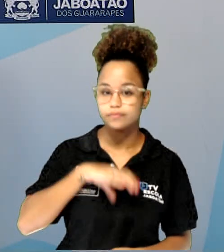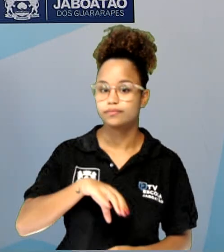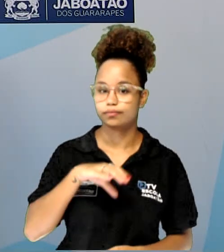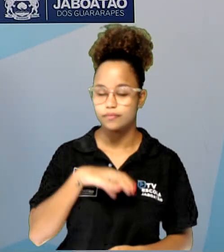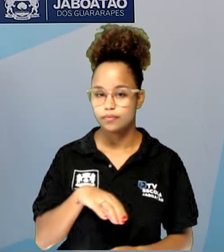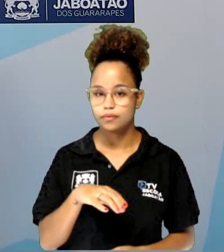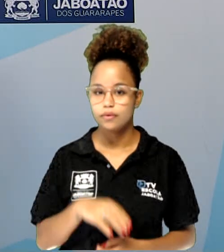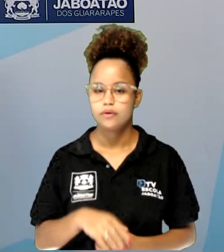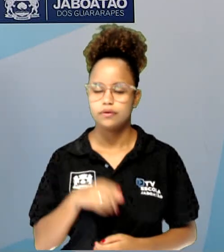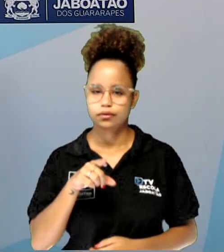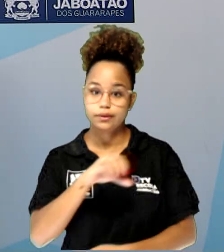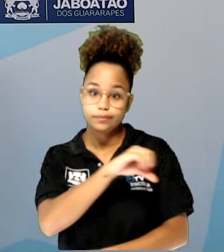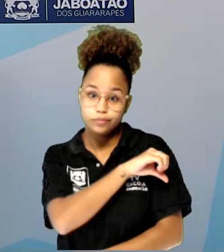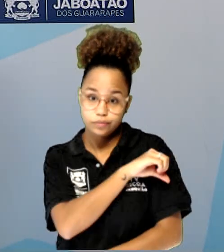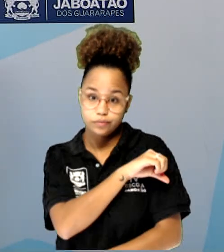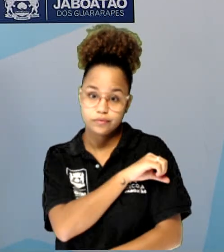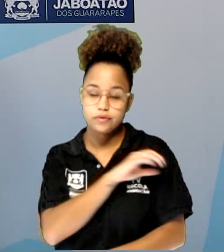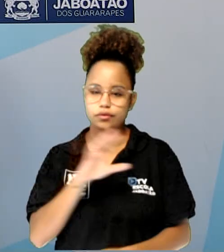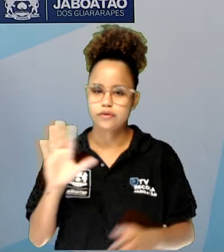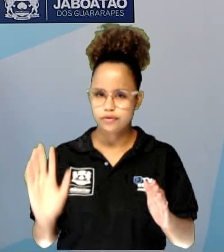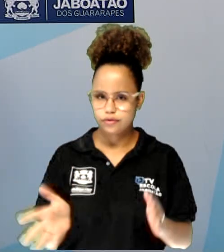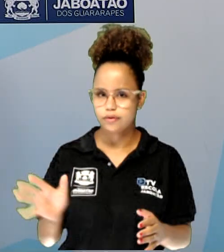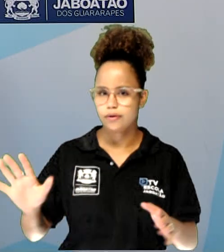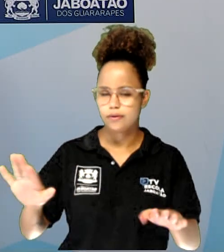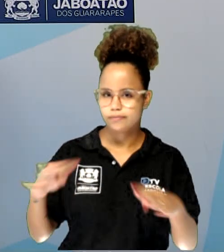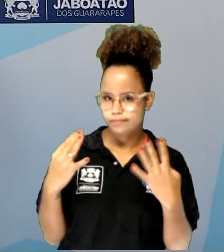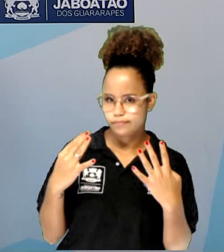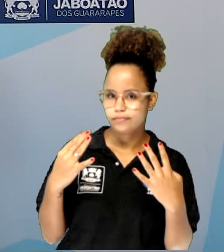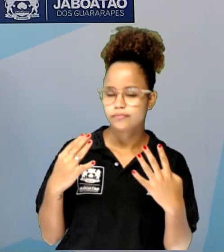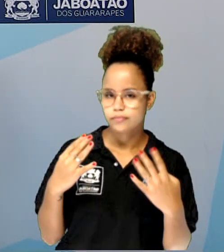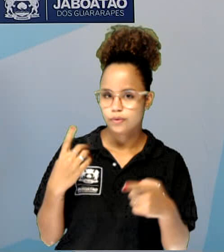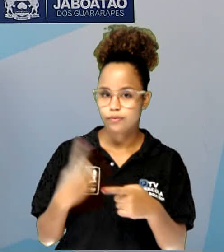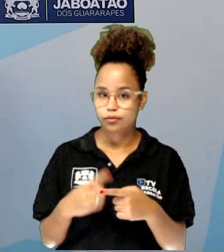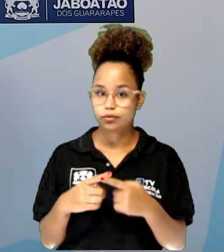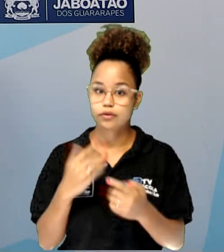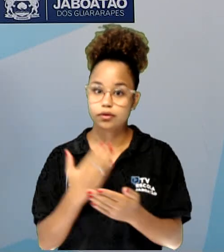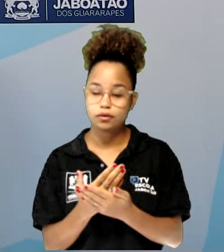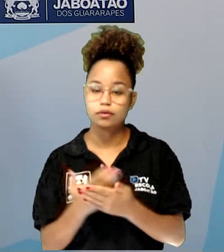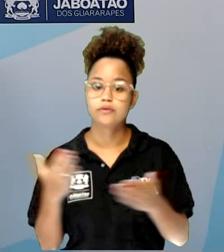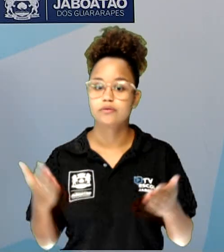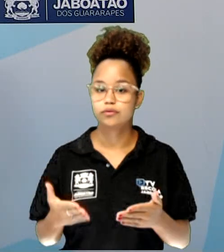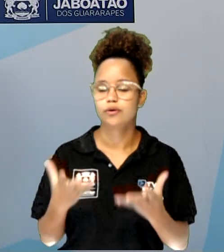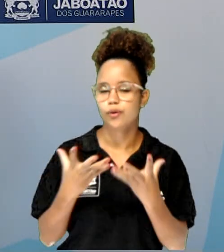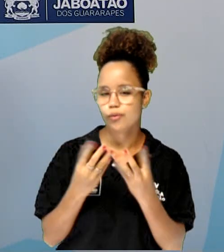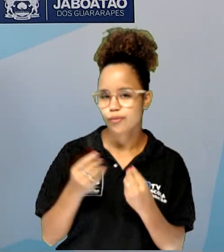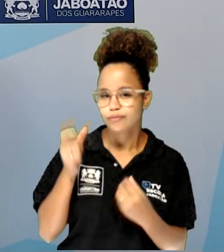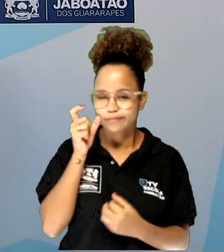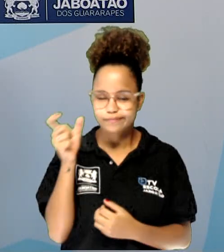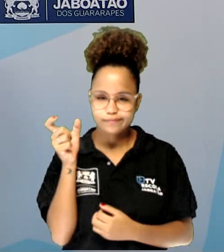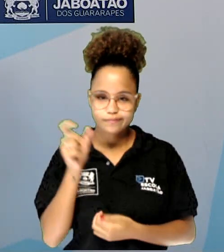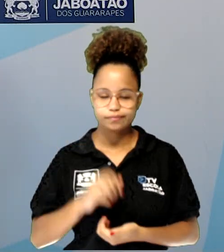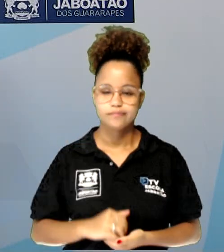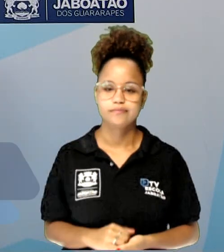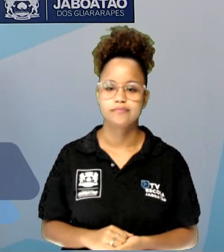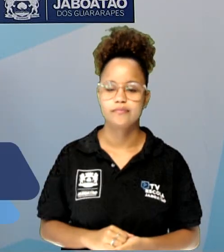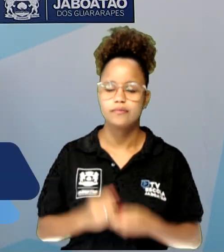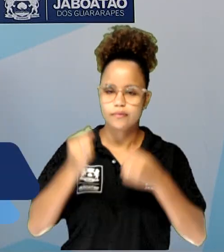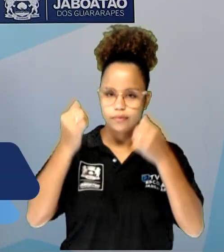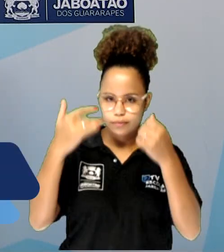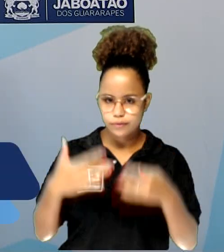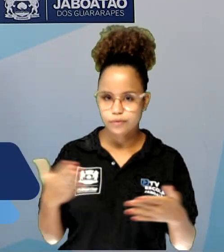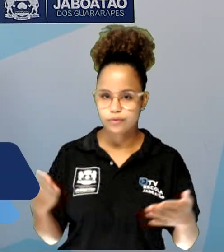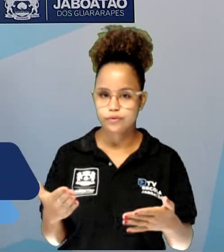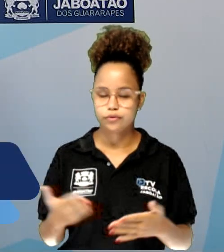e você que é do nono ano, fica sintonizado conosco porque a aula de hoje está bem interessante. Vamos falar sobre